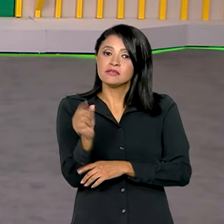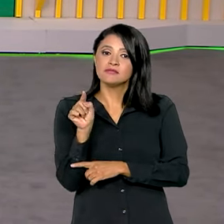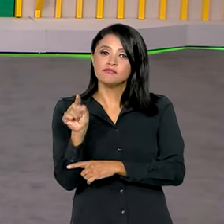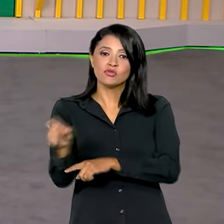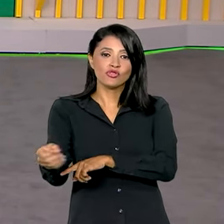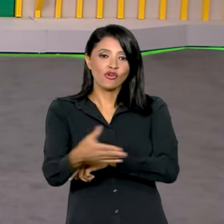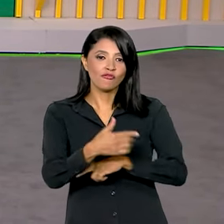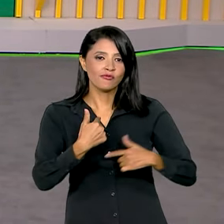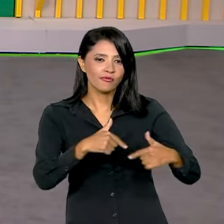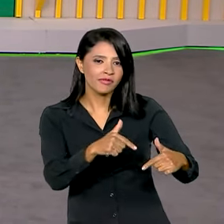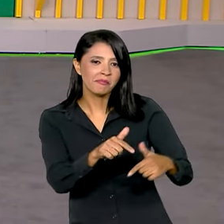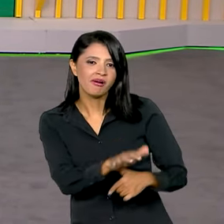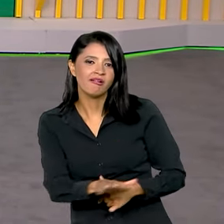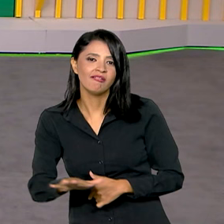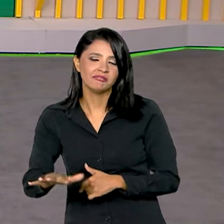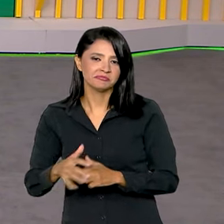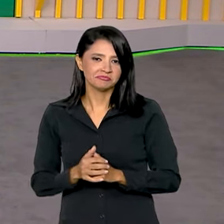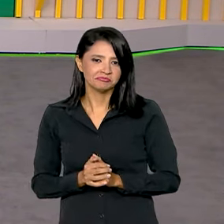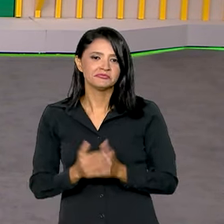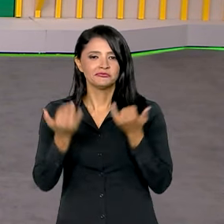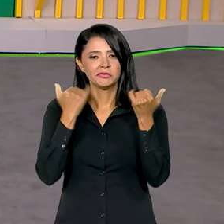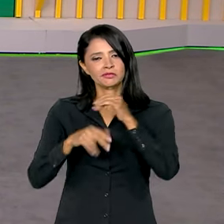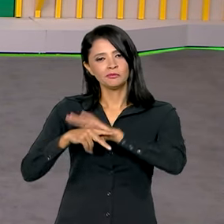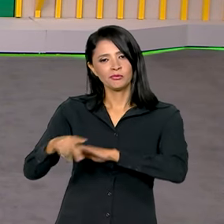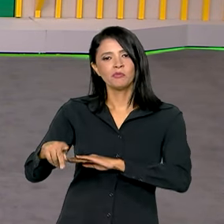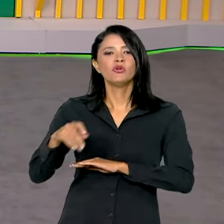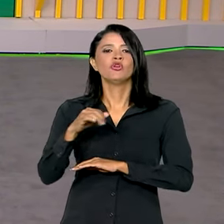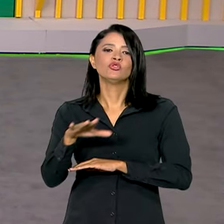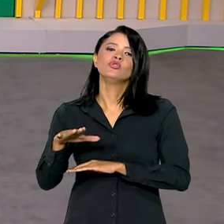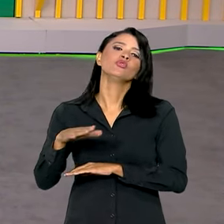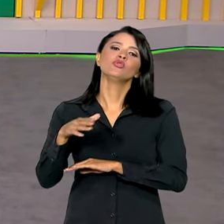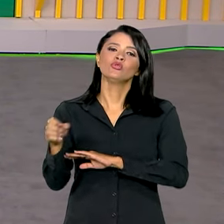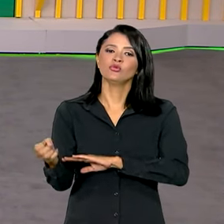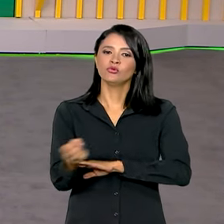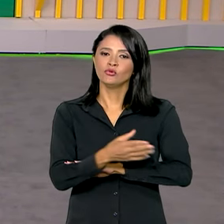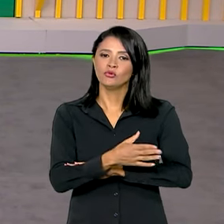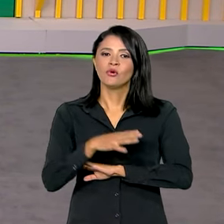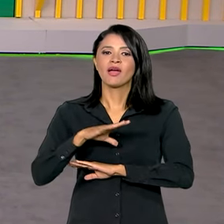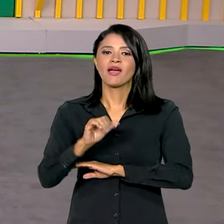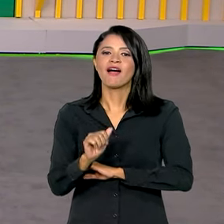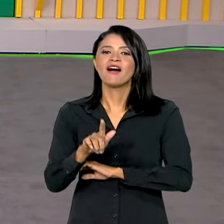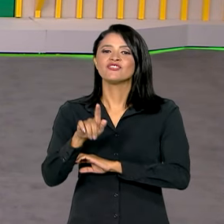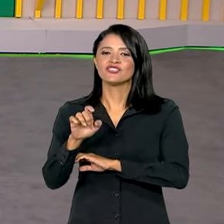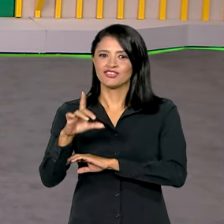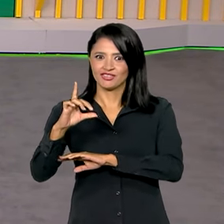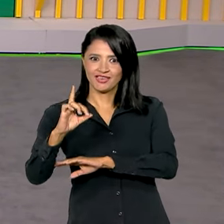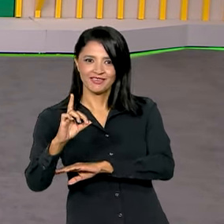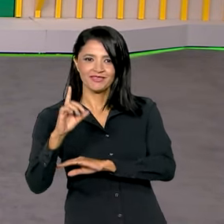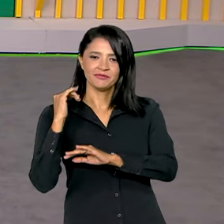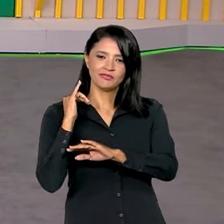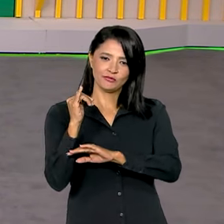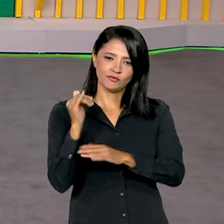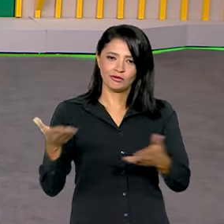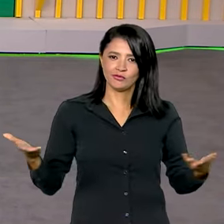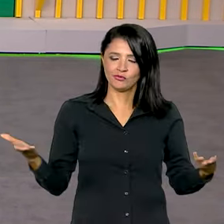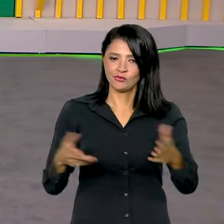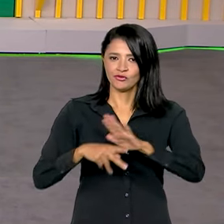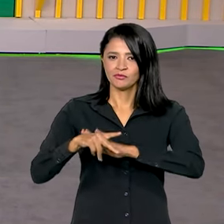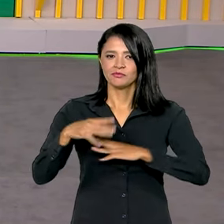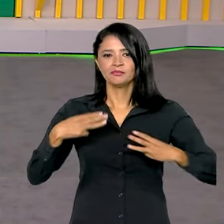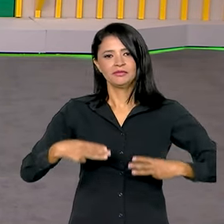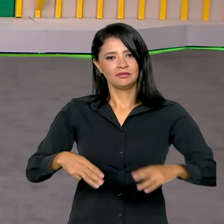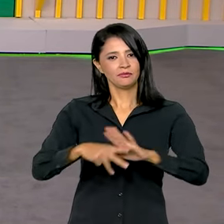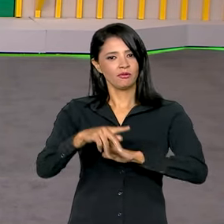novos postos de trabalho. Os dados são do novo Cadastro Geral de Empregados e Desempregados, divulgados hoje pelo